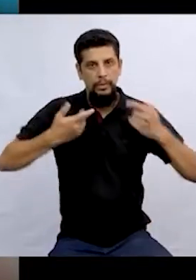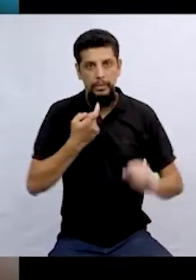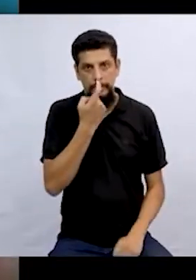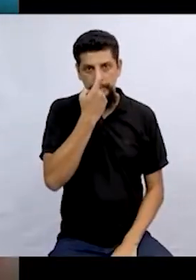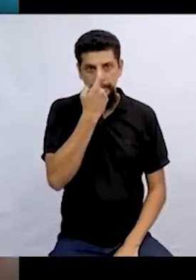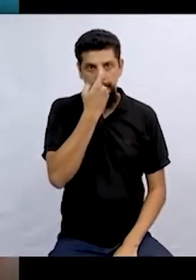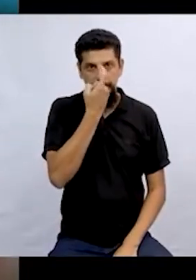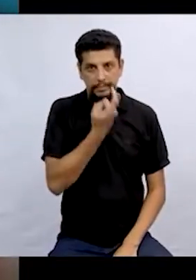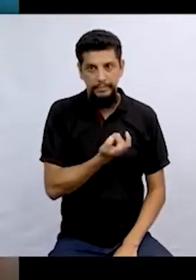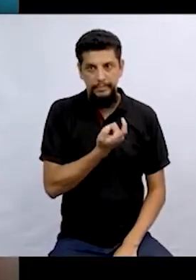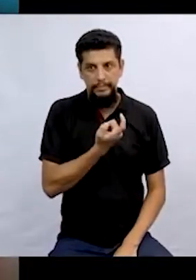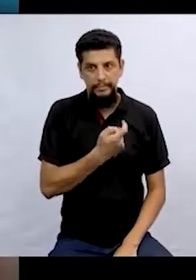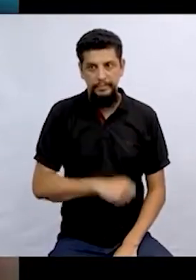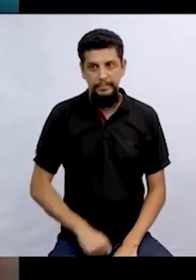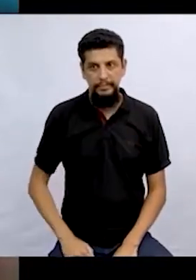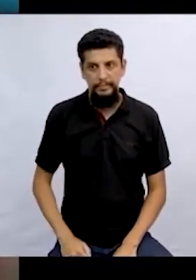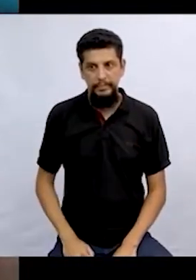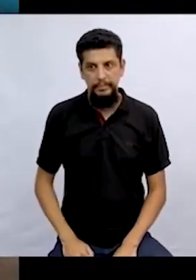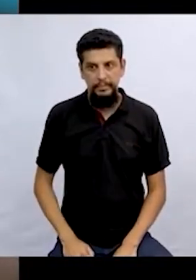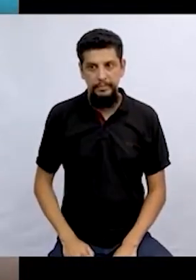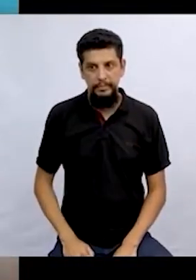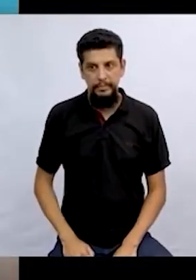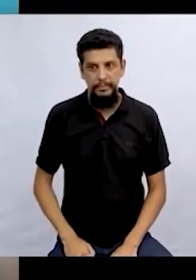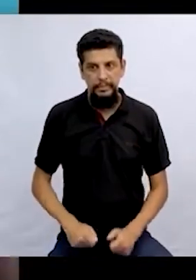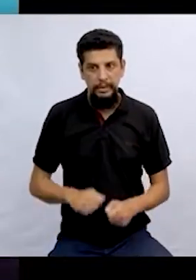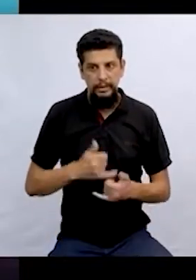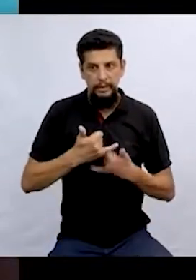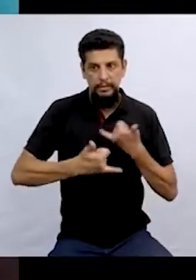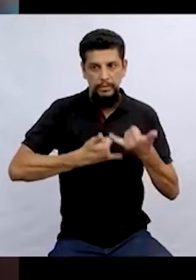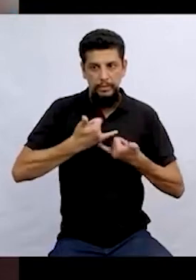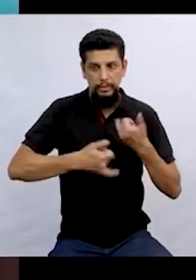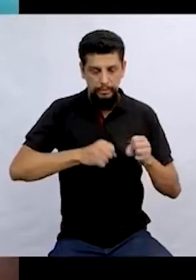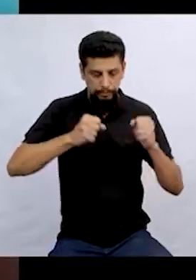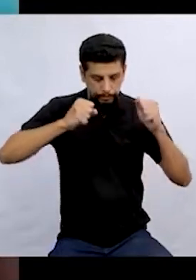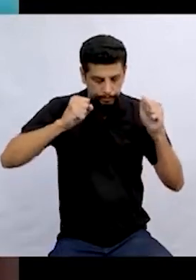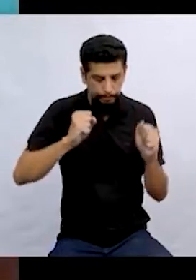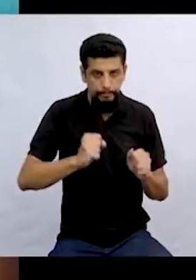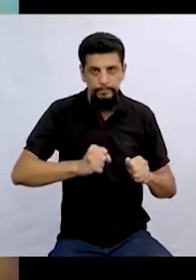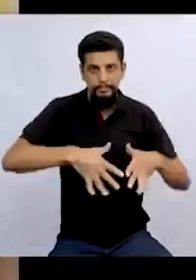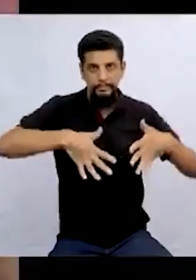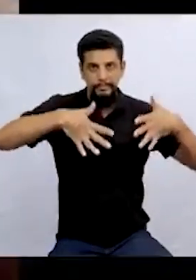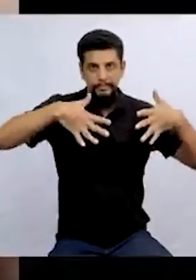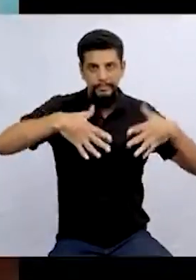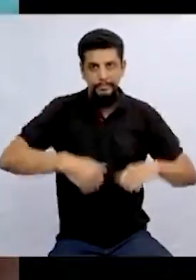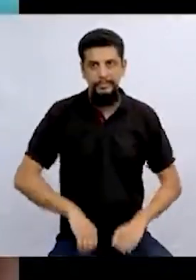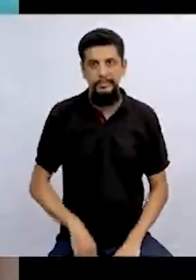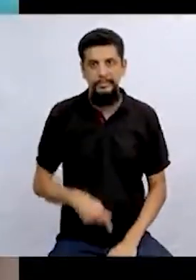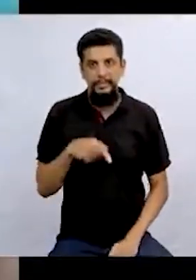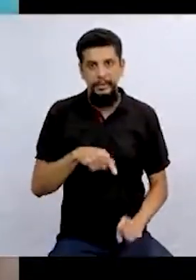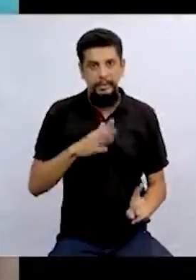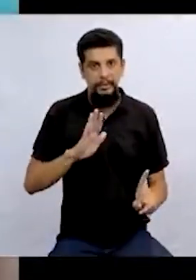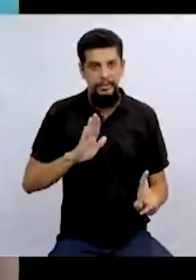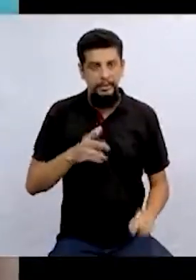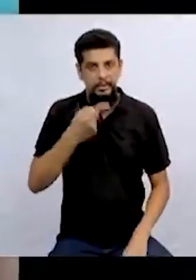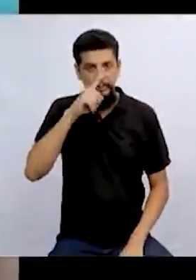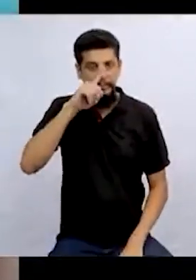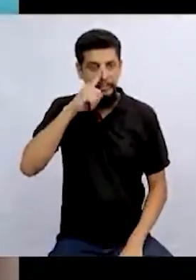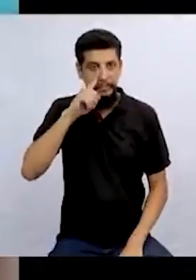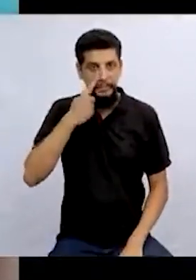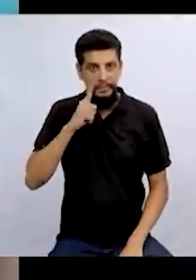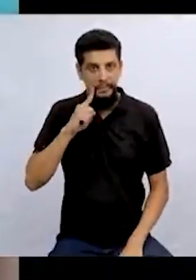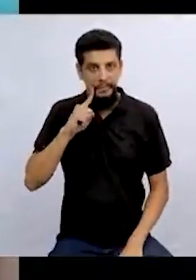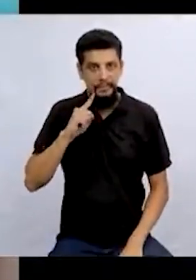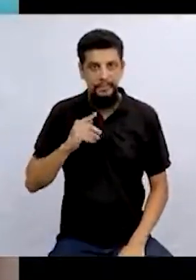a bruxa batendo brinquedo no chão e ela ia